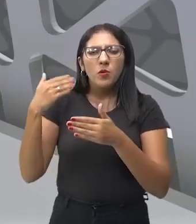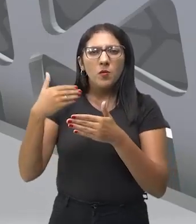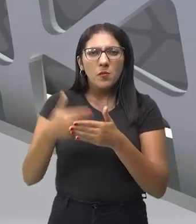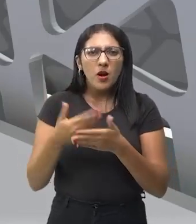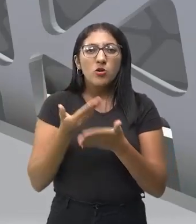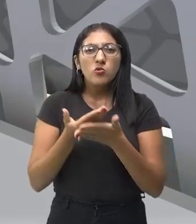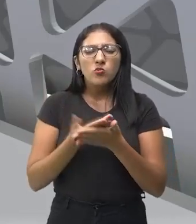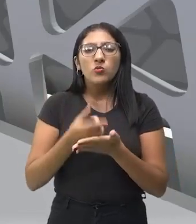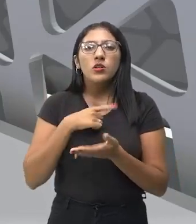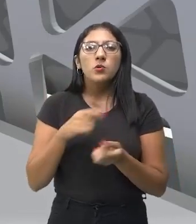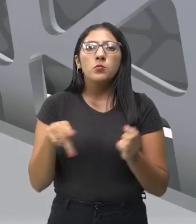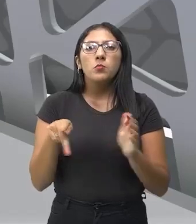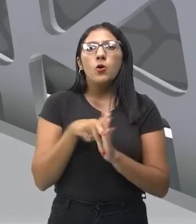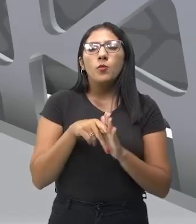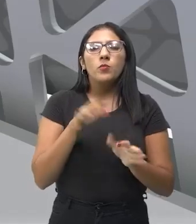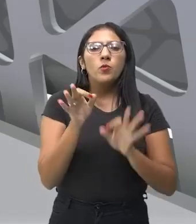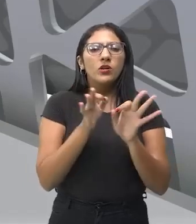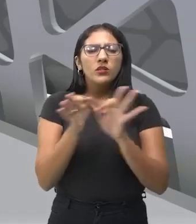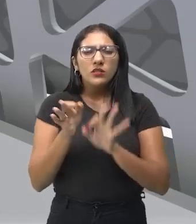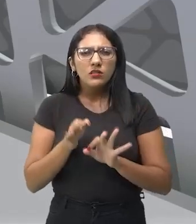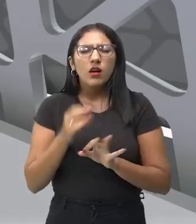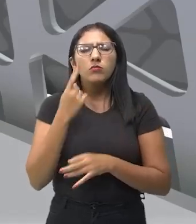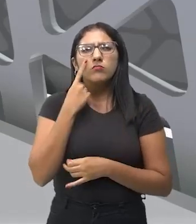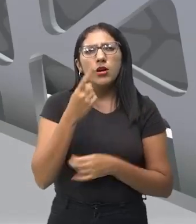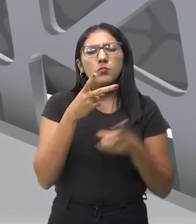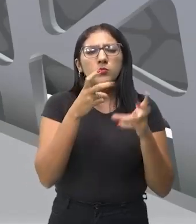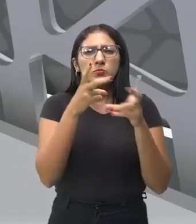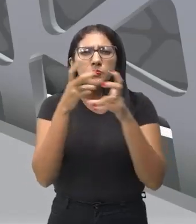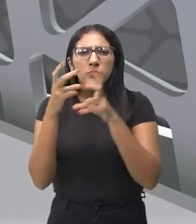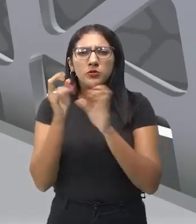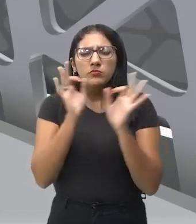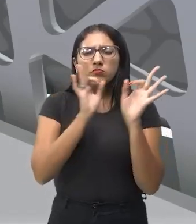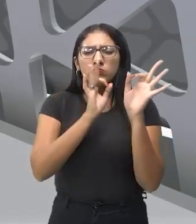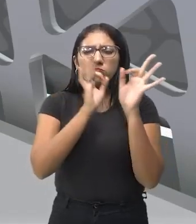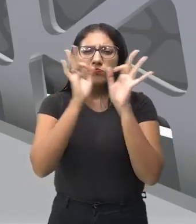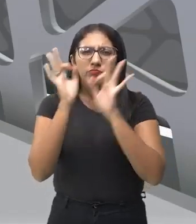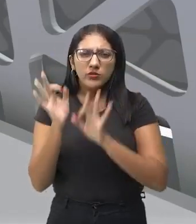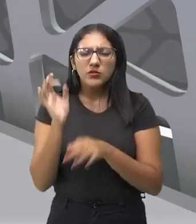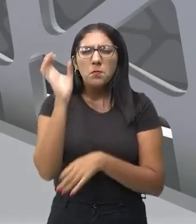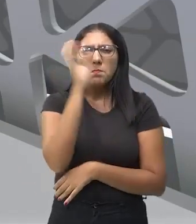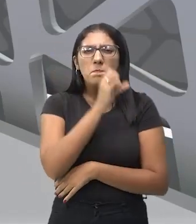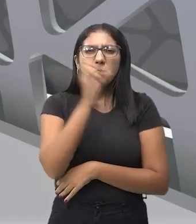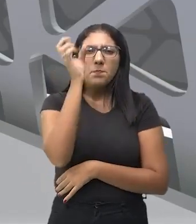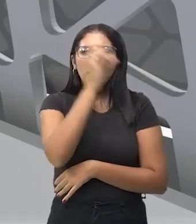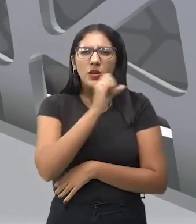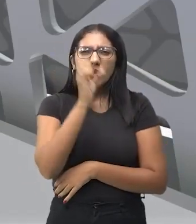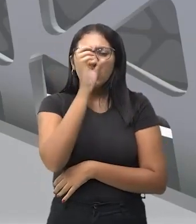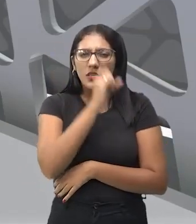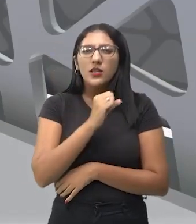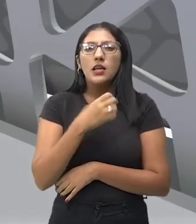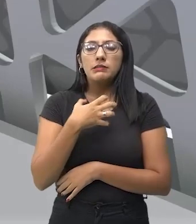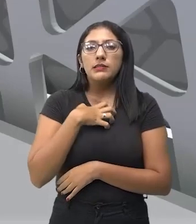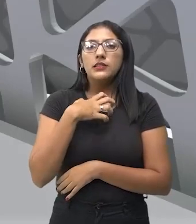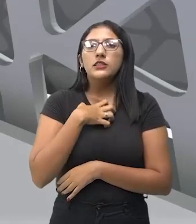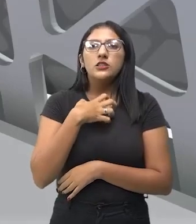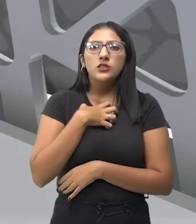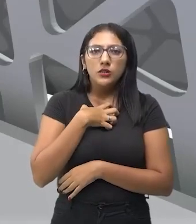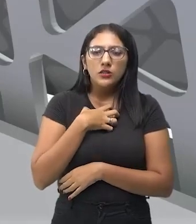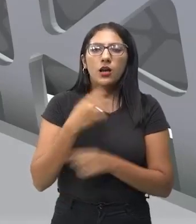falando dessa organização de prestar atenção, de educar o ouvido para ouvir.